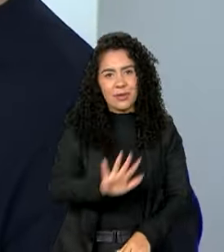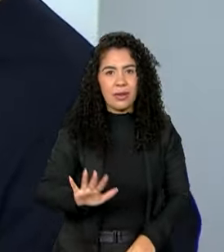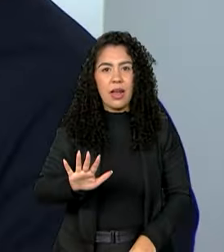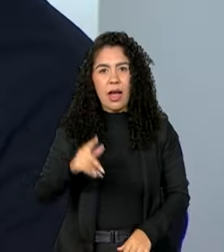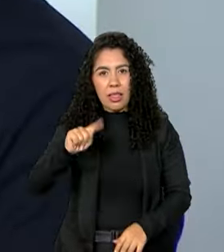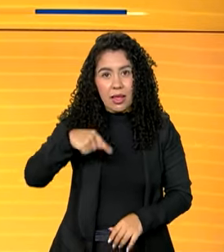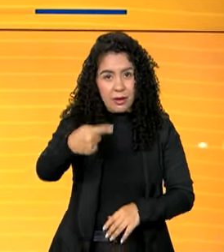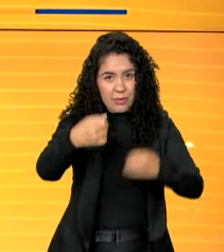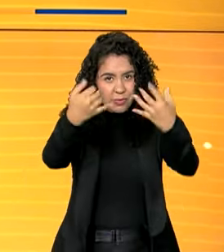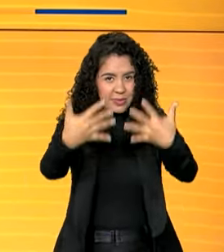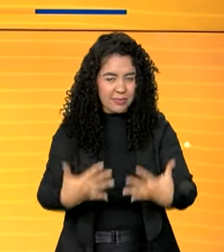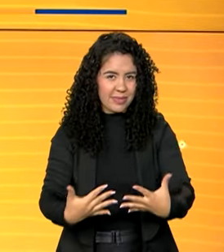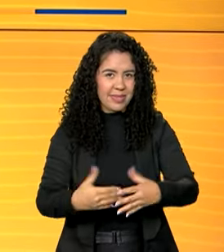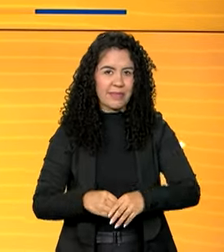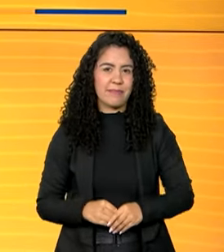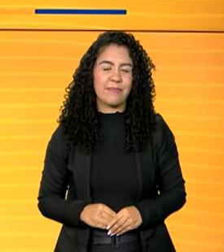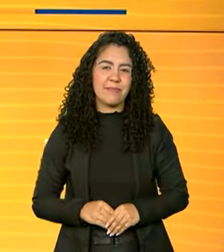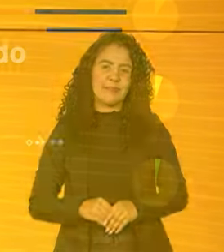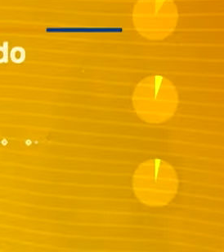em instantes.